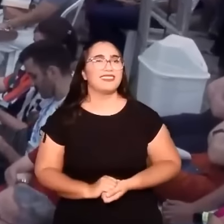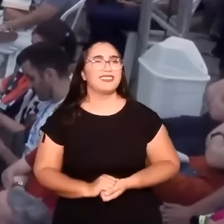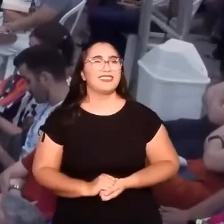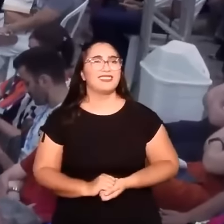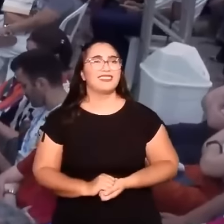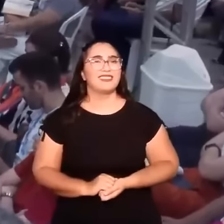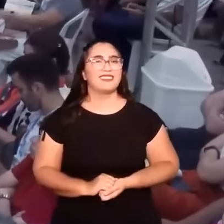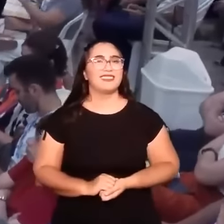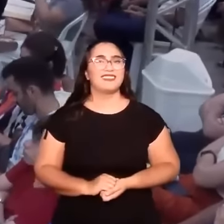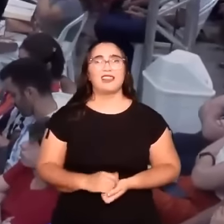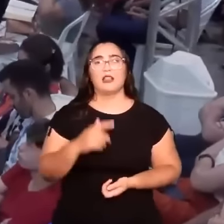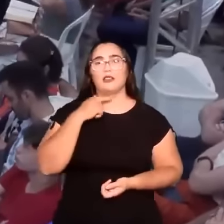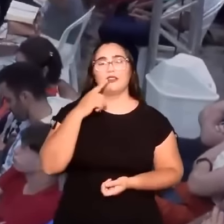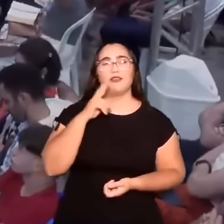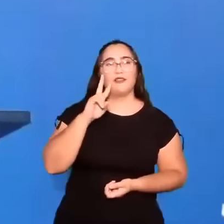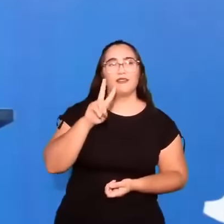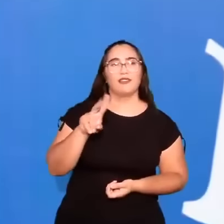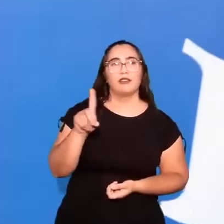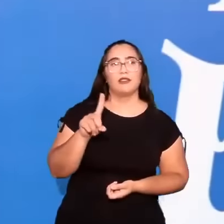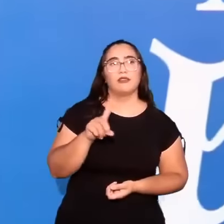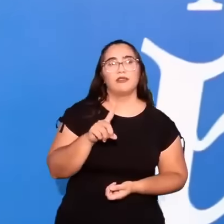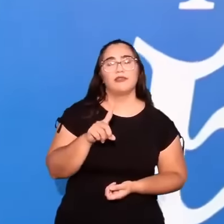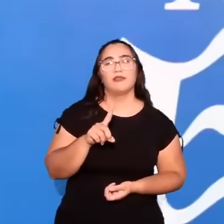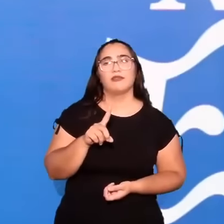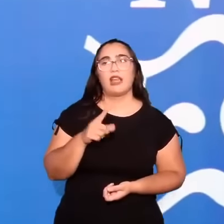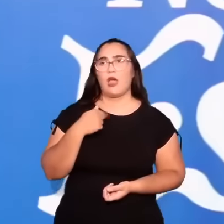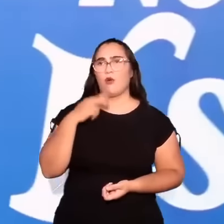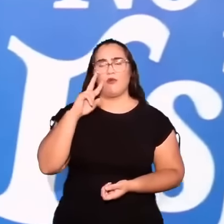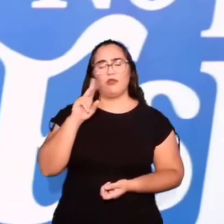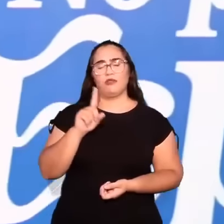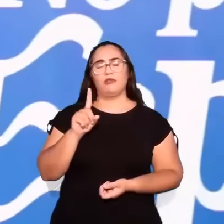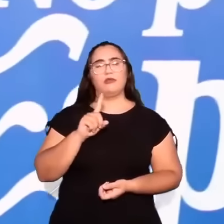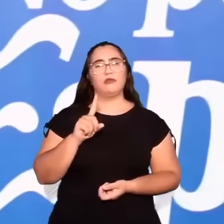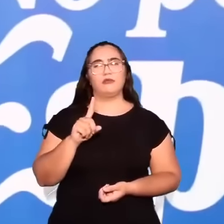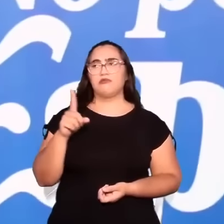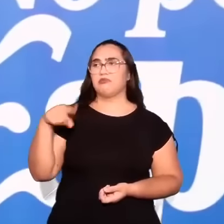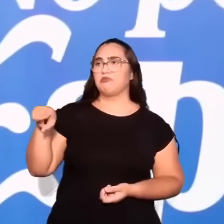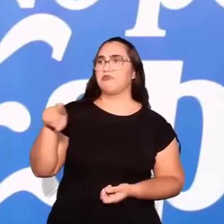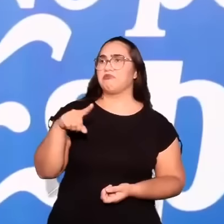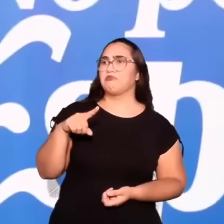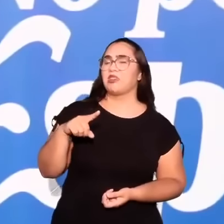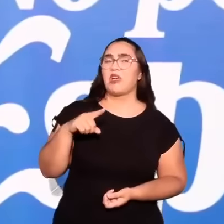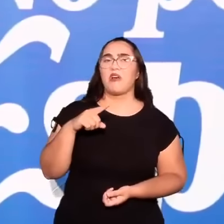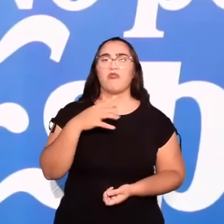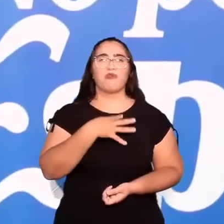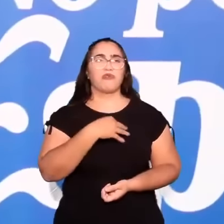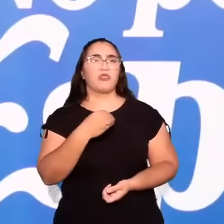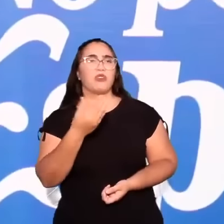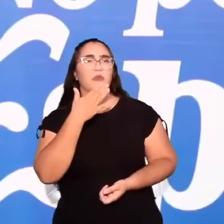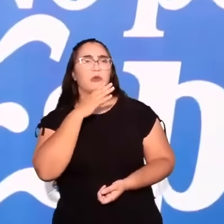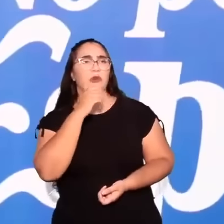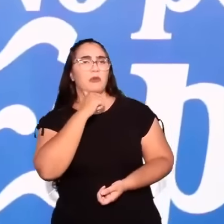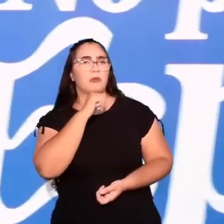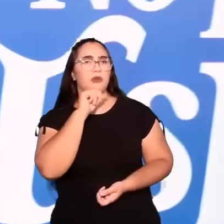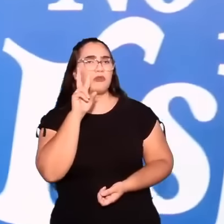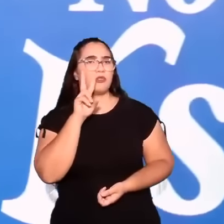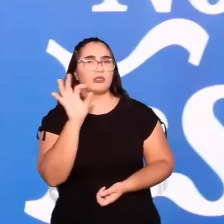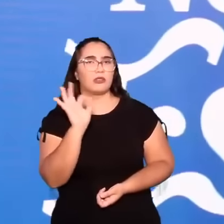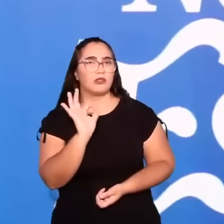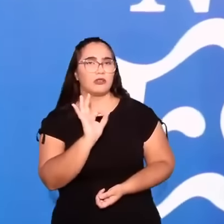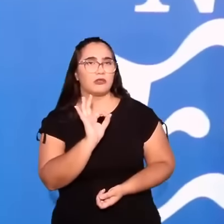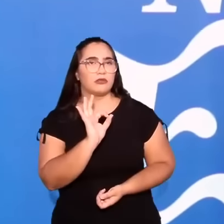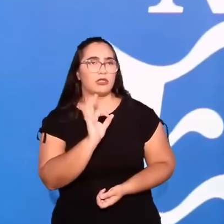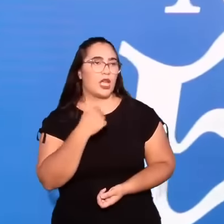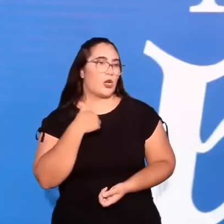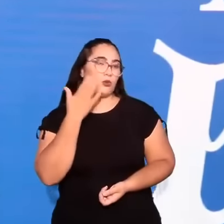Não vai ter jeito de plugar. Não vamos ver. Eu não vou ver. Eles não vão ver. Sua mulher não vai ver. Seu filho não vai ver. Seu pai não vai ver. Ninguém.